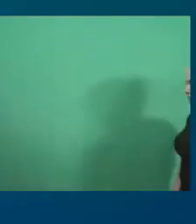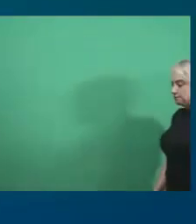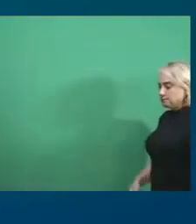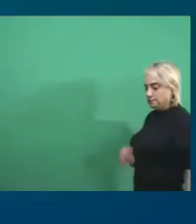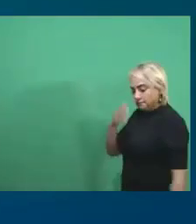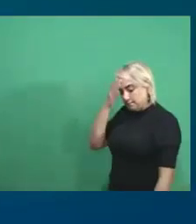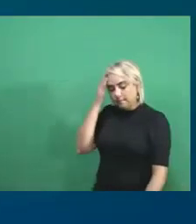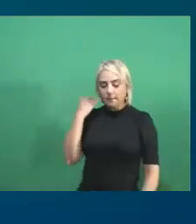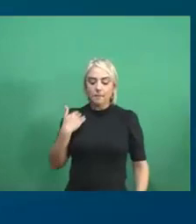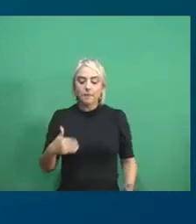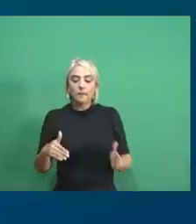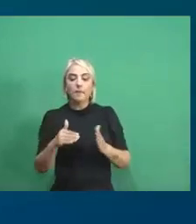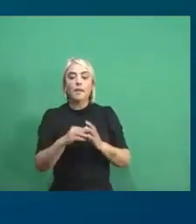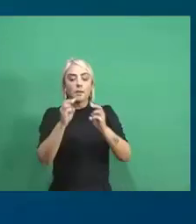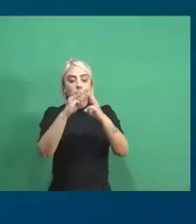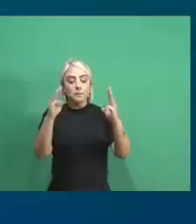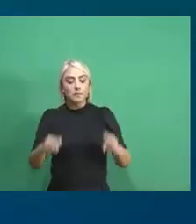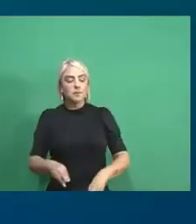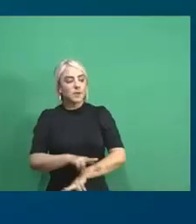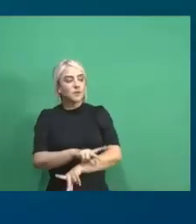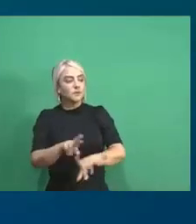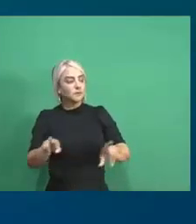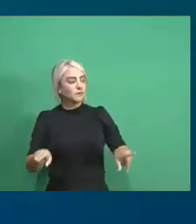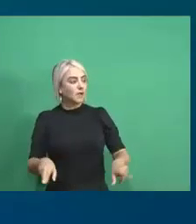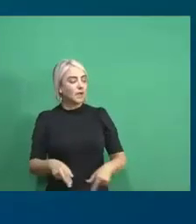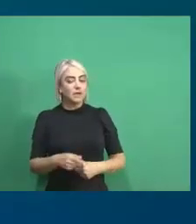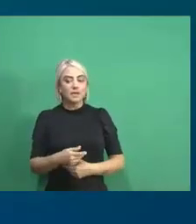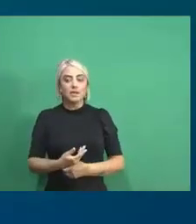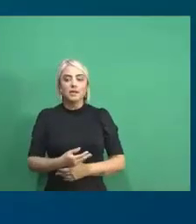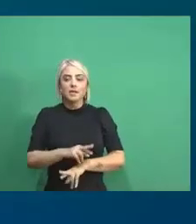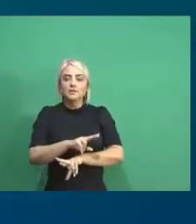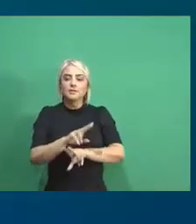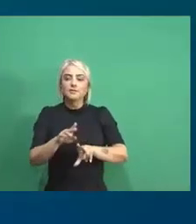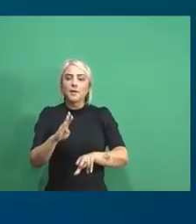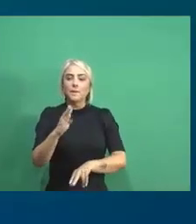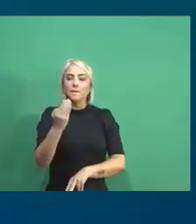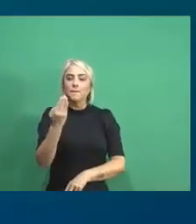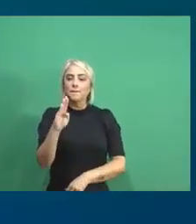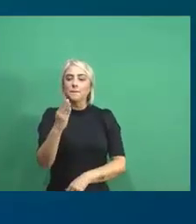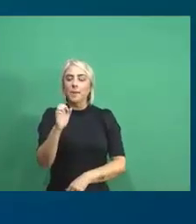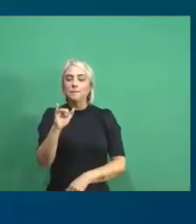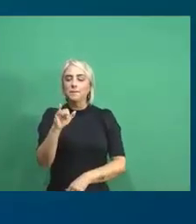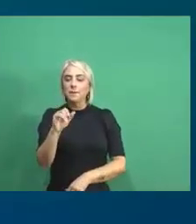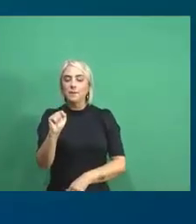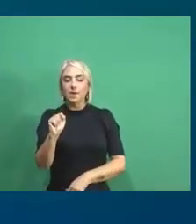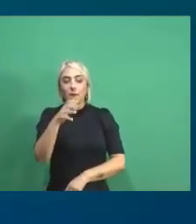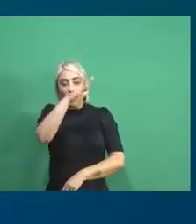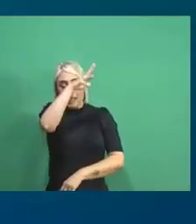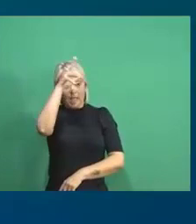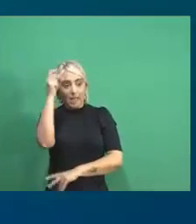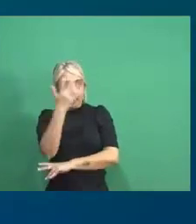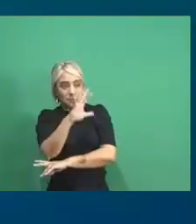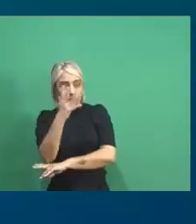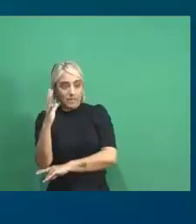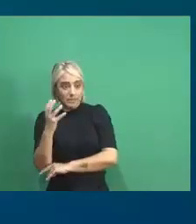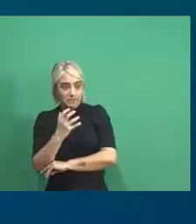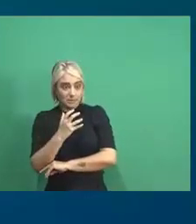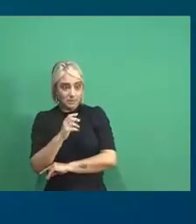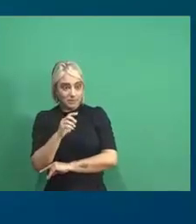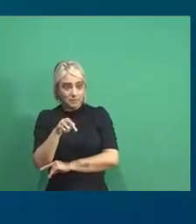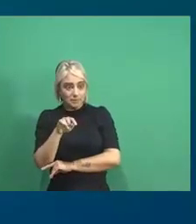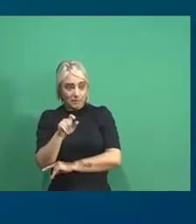Mata Atlântica, Museu GELD, Diferentes biomas, né? Diferentes biomas. É, Amazônia, Mata Atlântica e Semiárido.